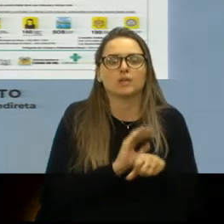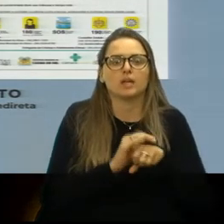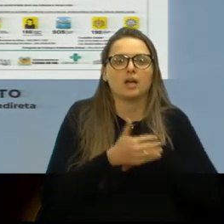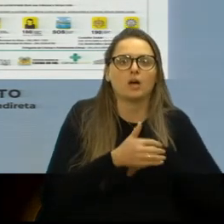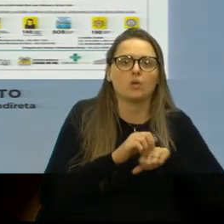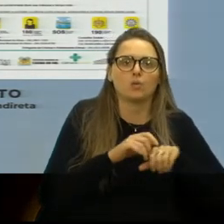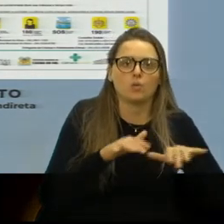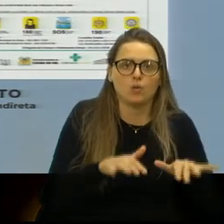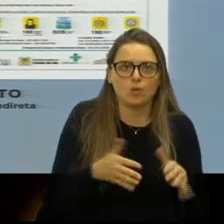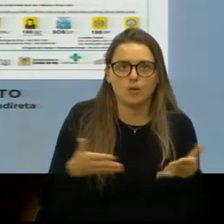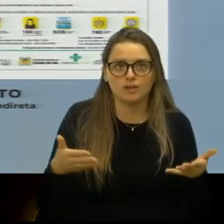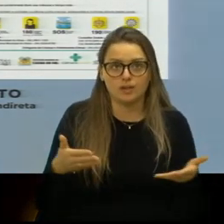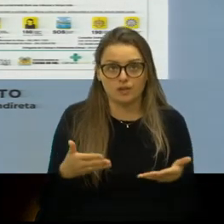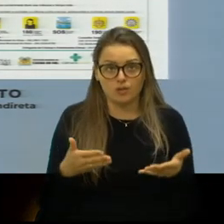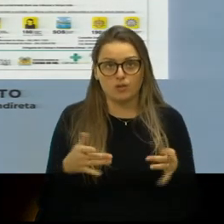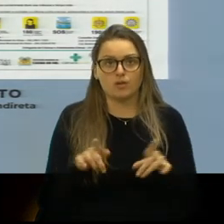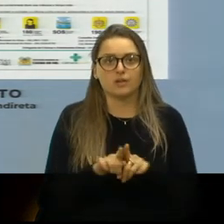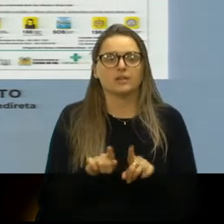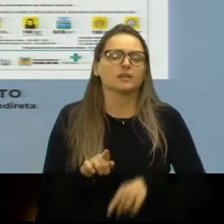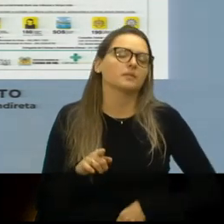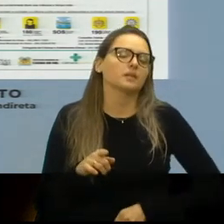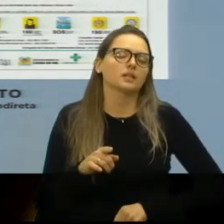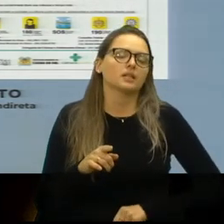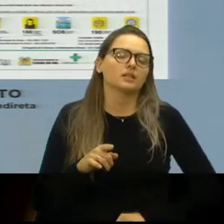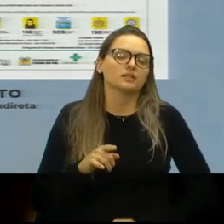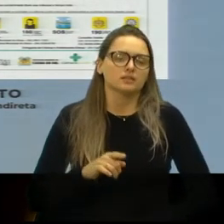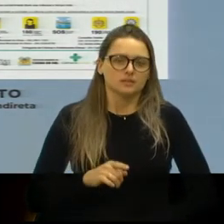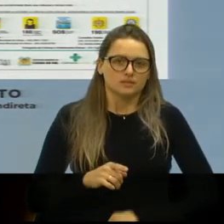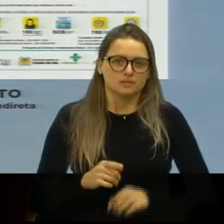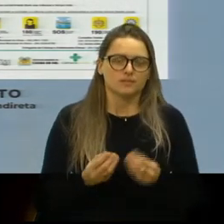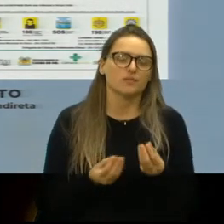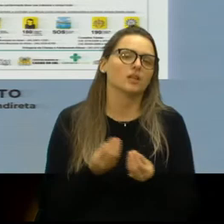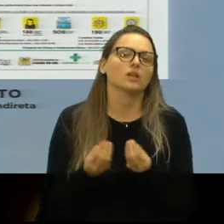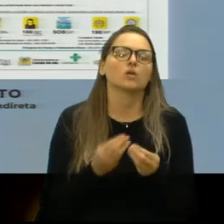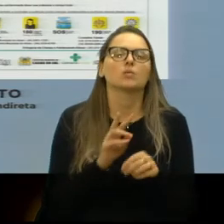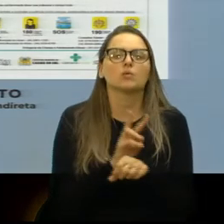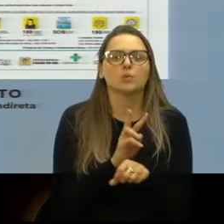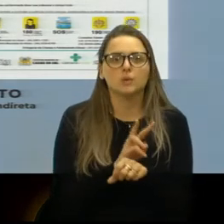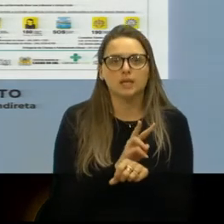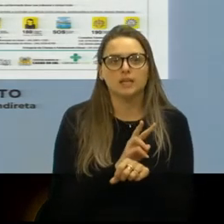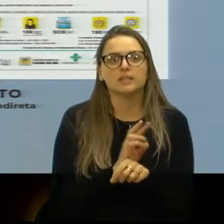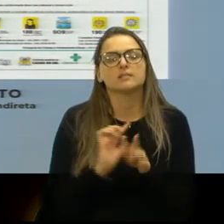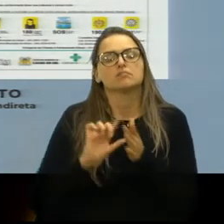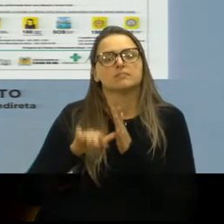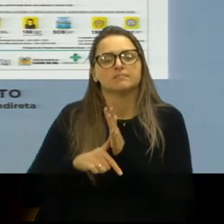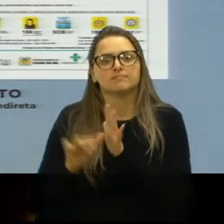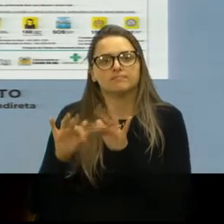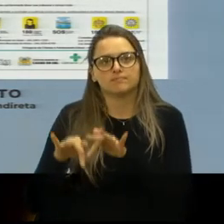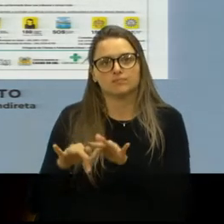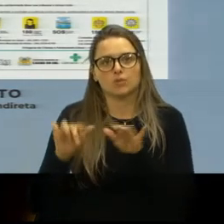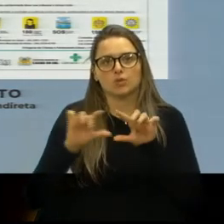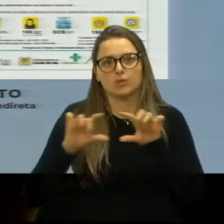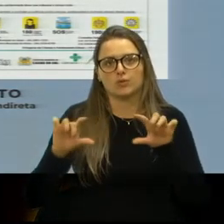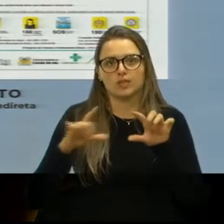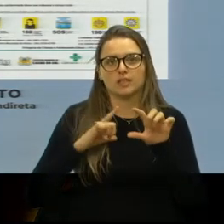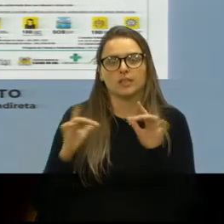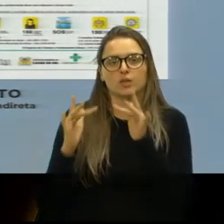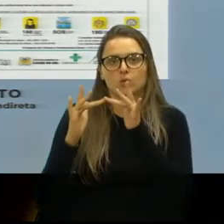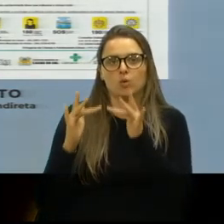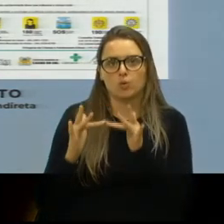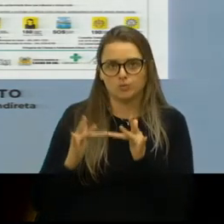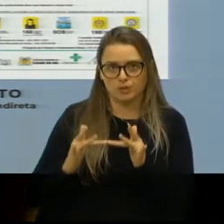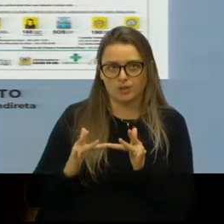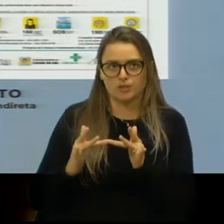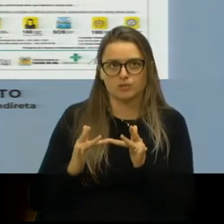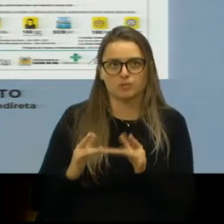agora com o coronavírus e como se proteger. E ainda no final, então, traz os contatos para a realização